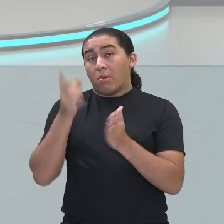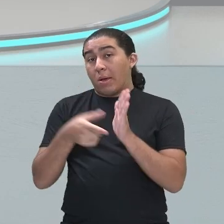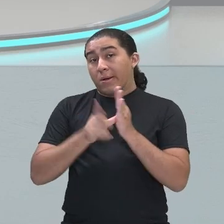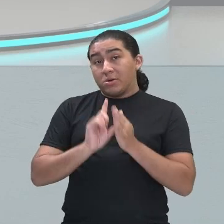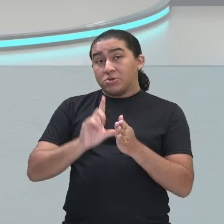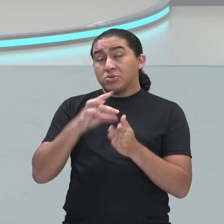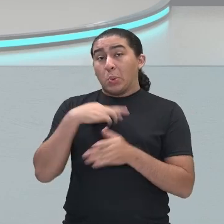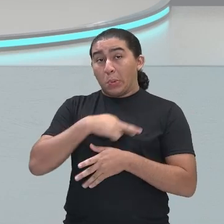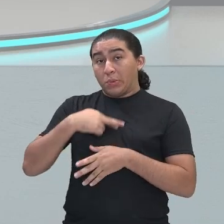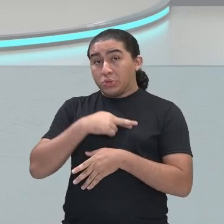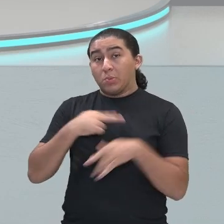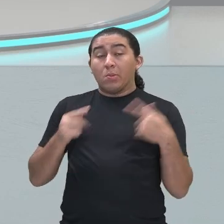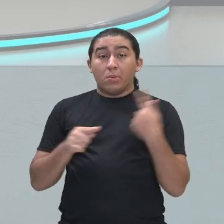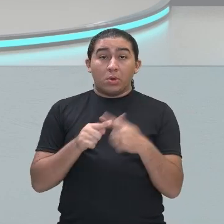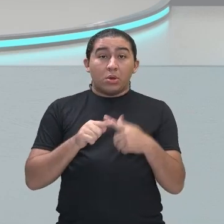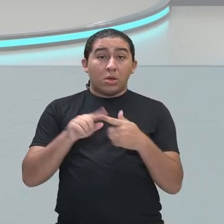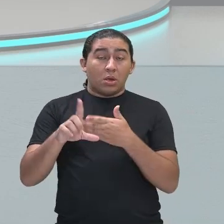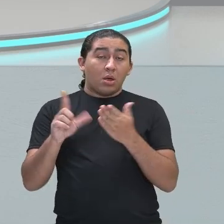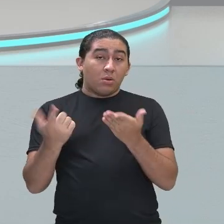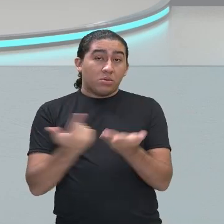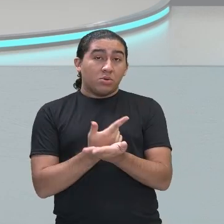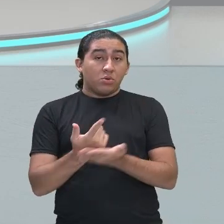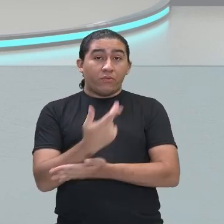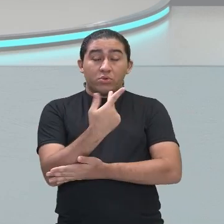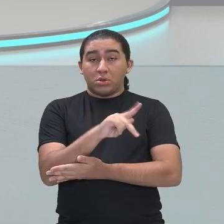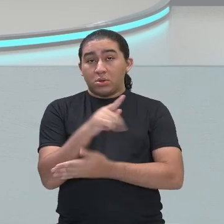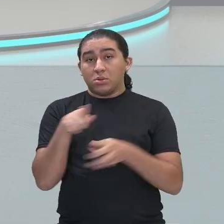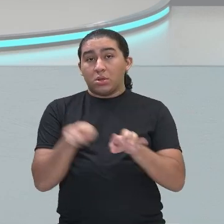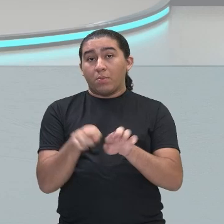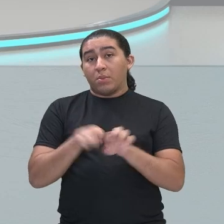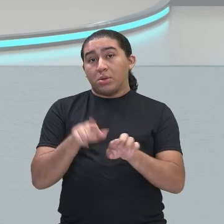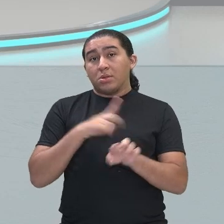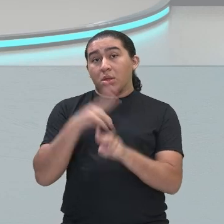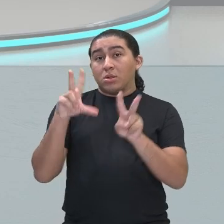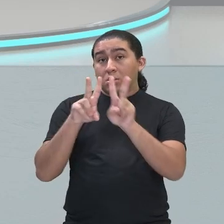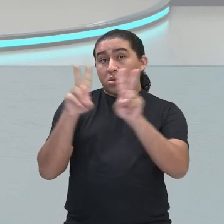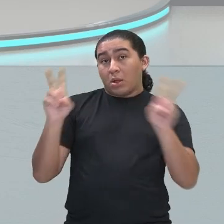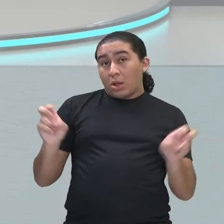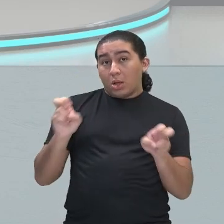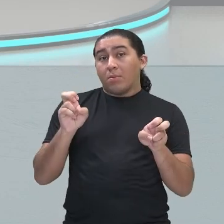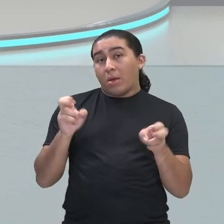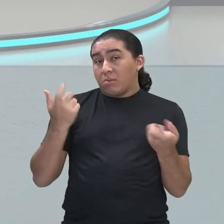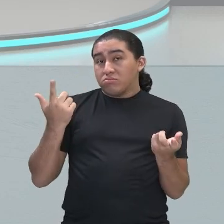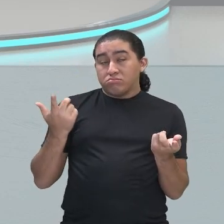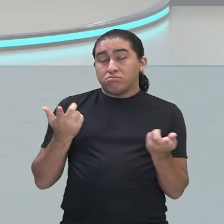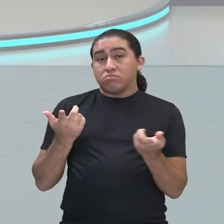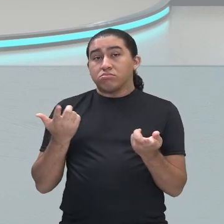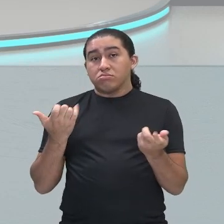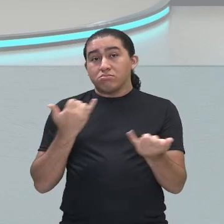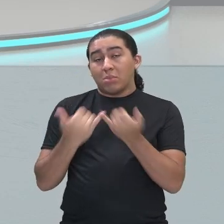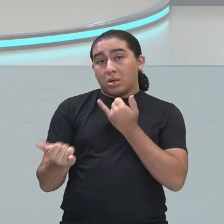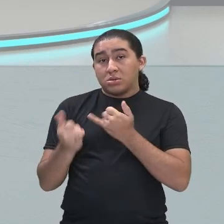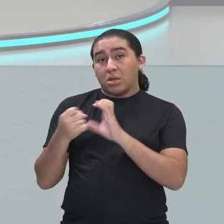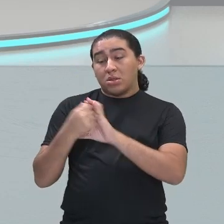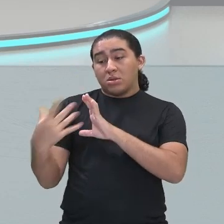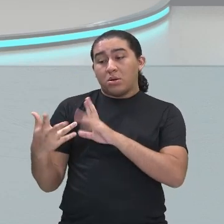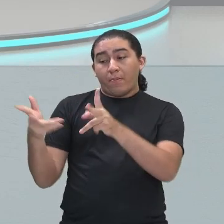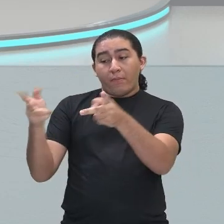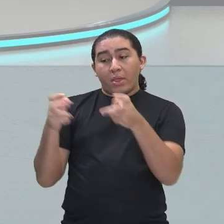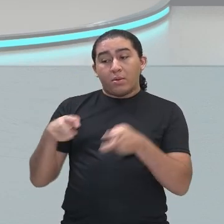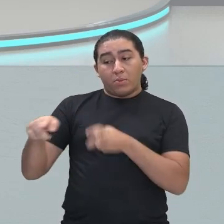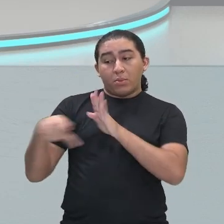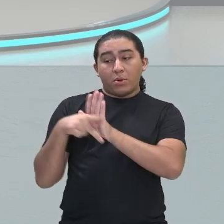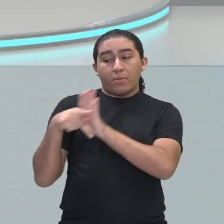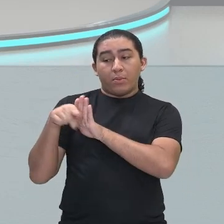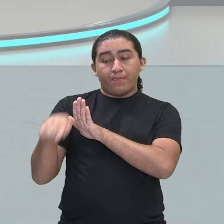essa questão, esse período em que a gente pode perceber características que